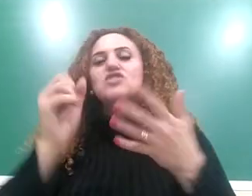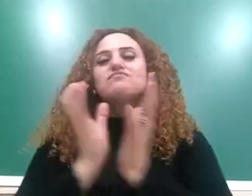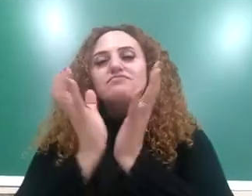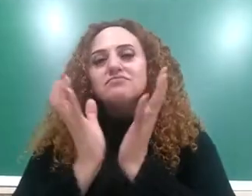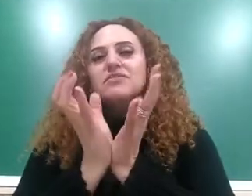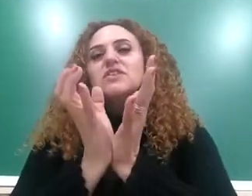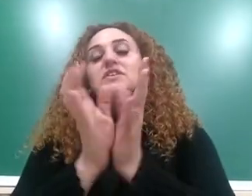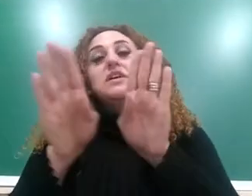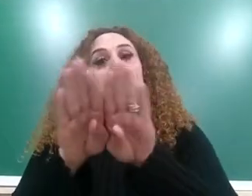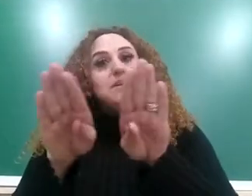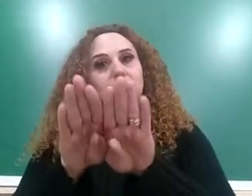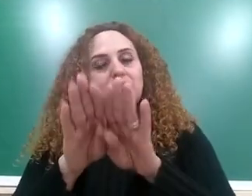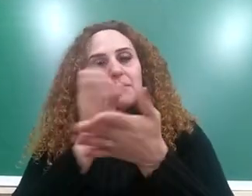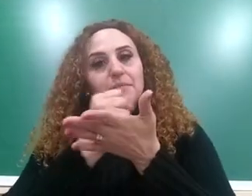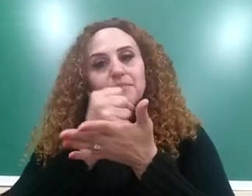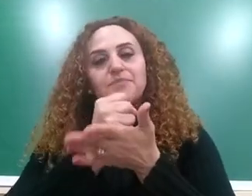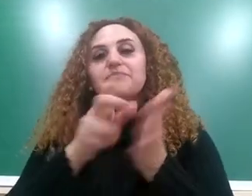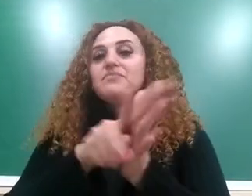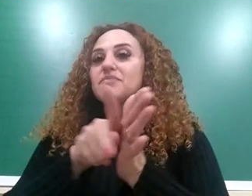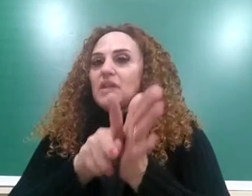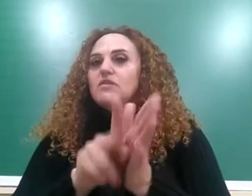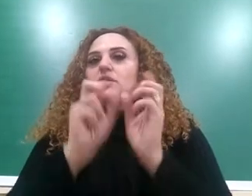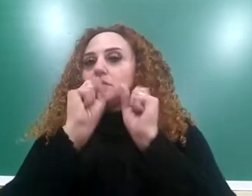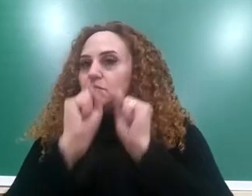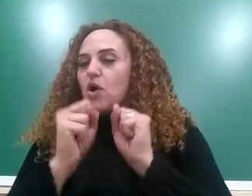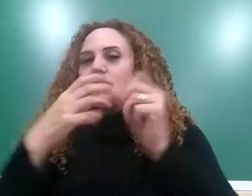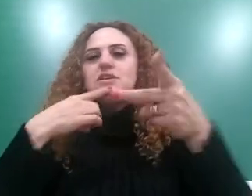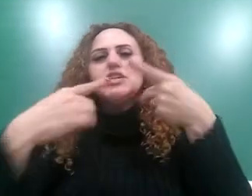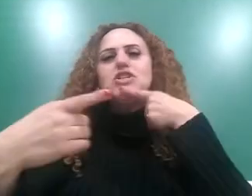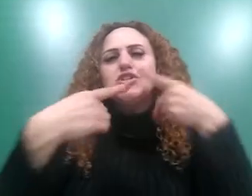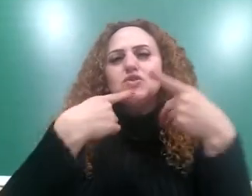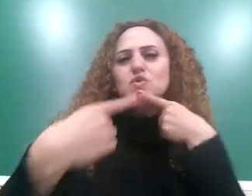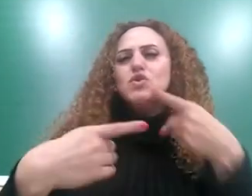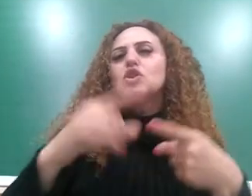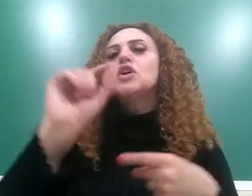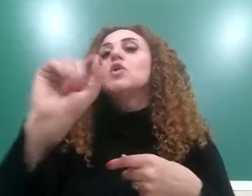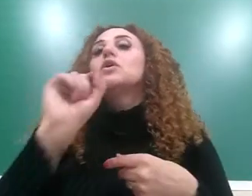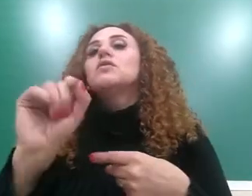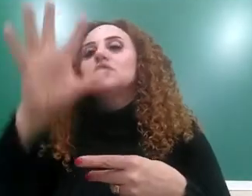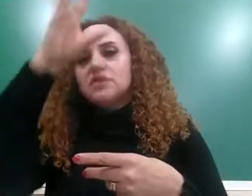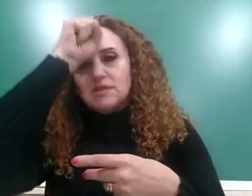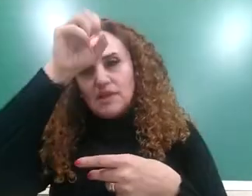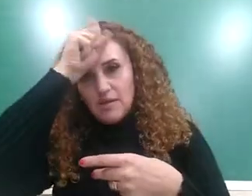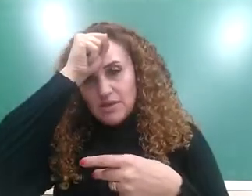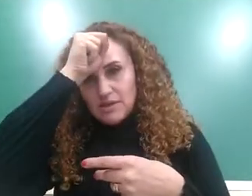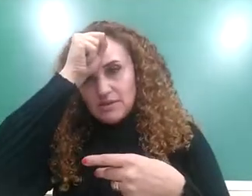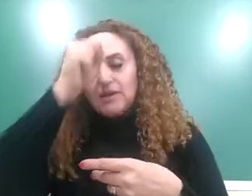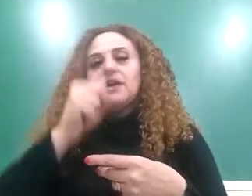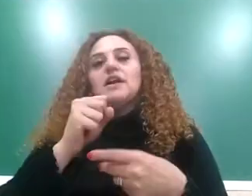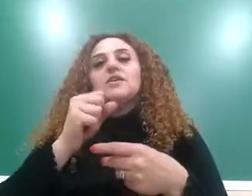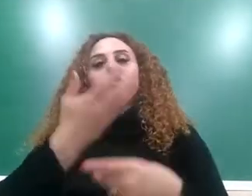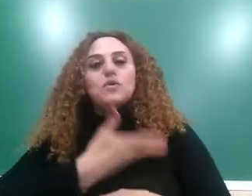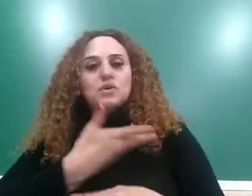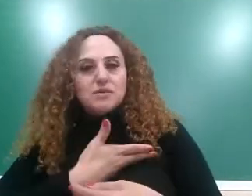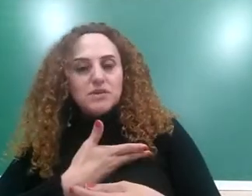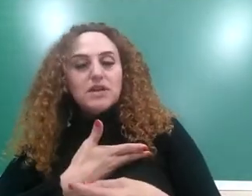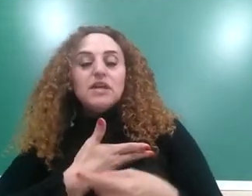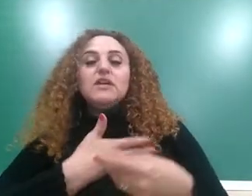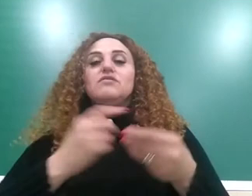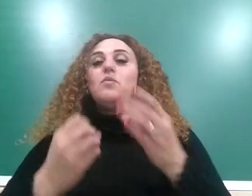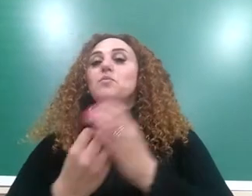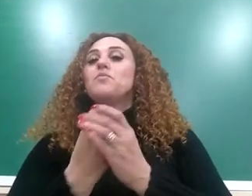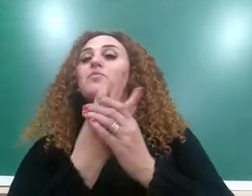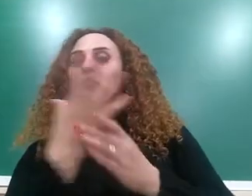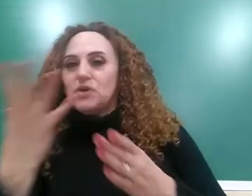pesquisa, em que vocês vão poder discutir um pouquinho aquilo que vocês aprenderam junto com os seus colegas e vão produzir